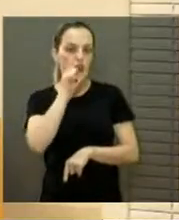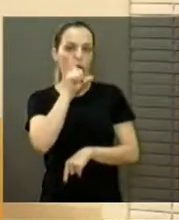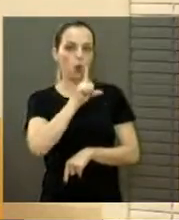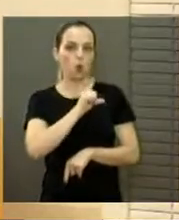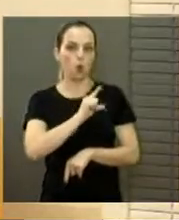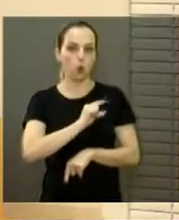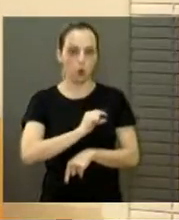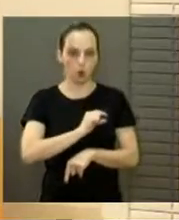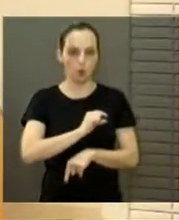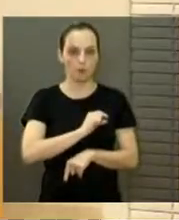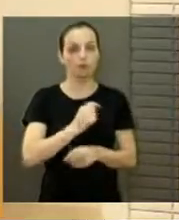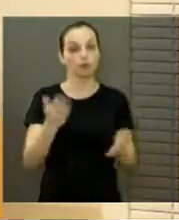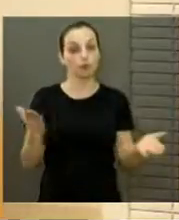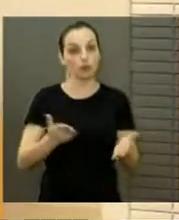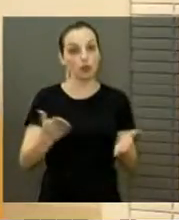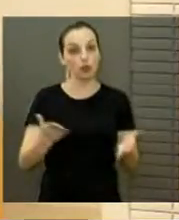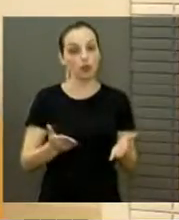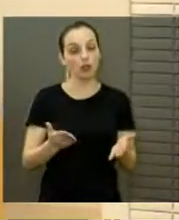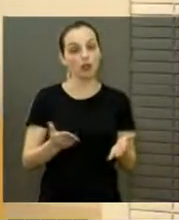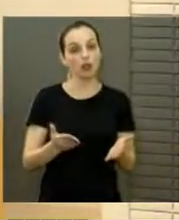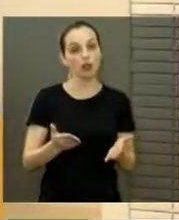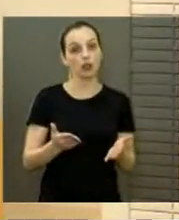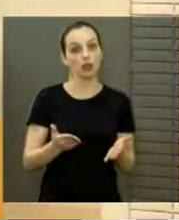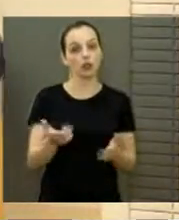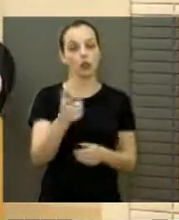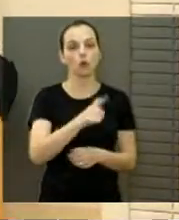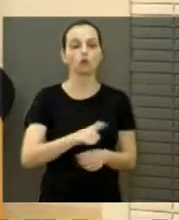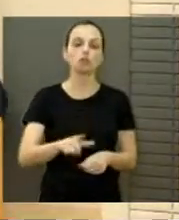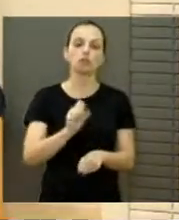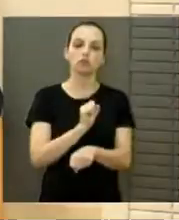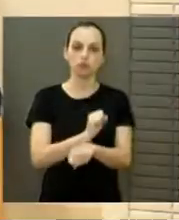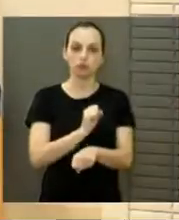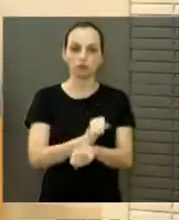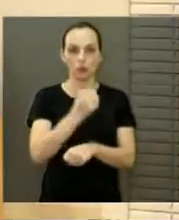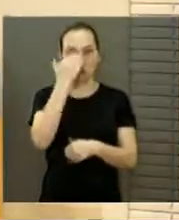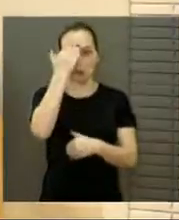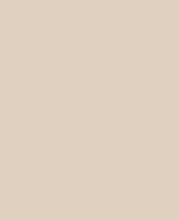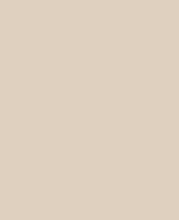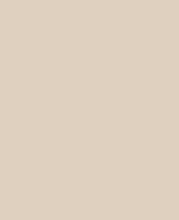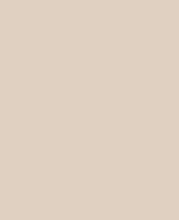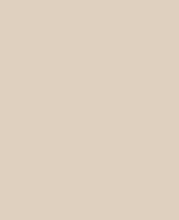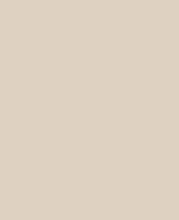Nós vamos ficando aqui, seu presidente, em QAP e QRV. Muito obrigado. Obrigado.